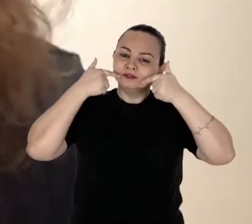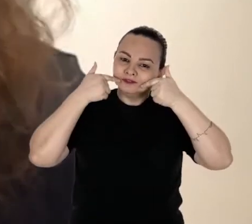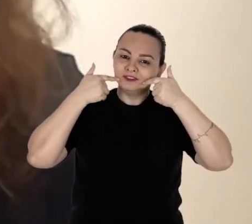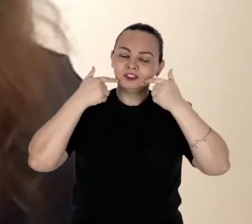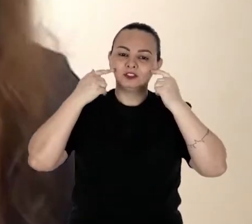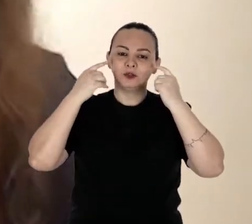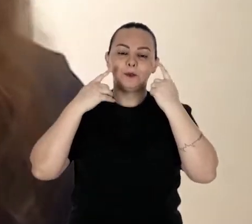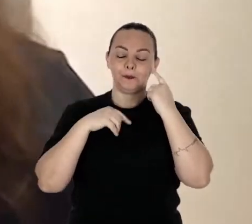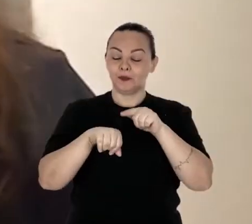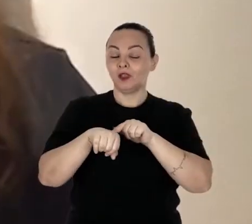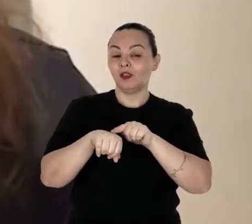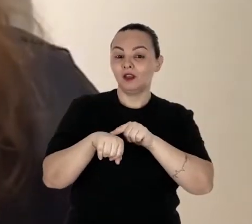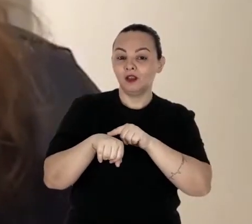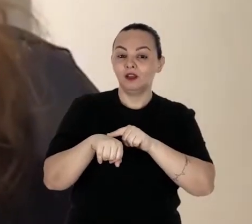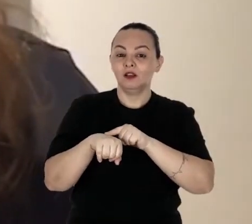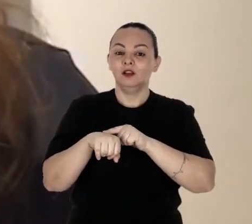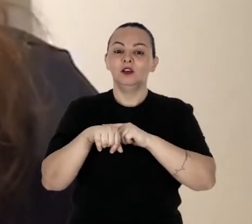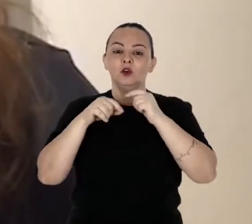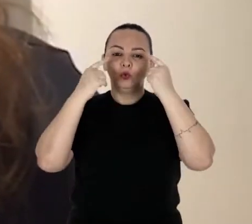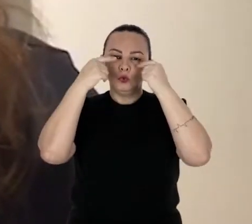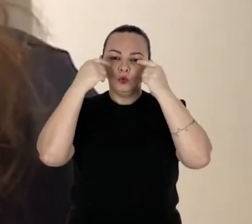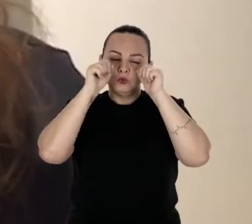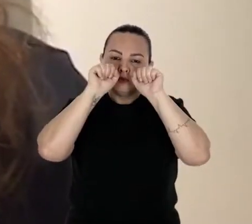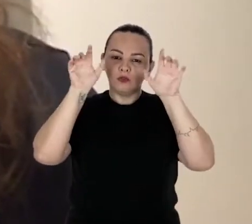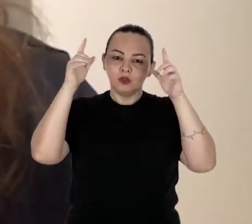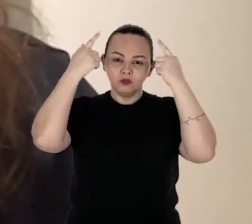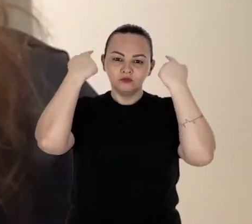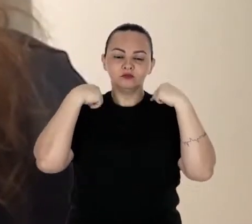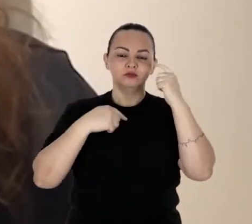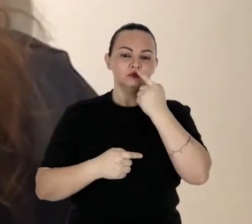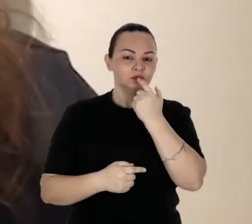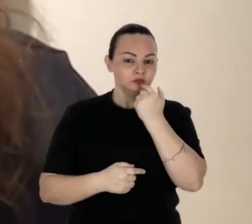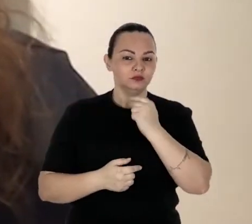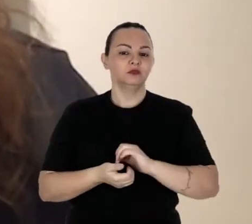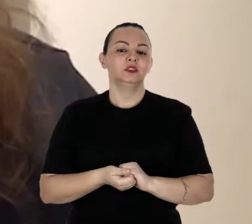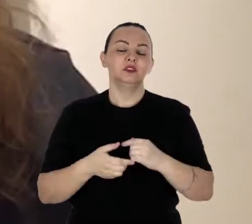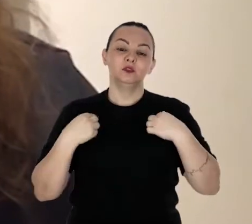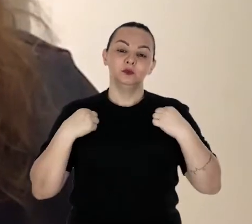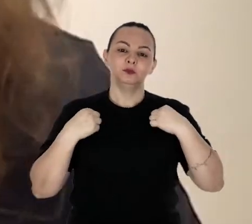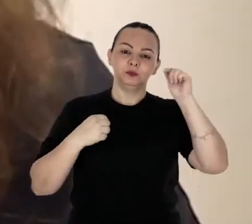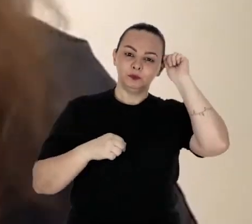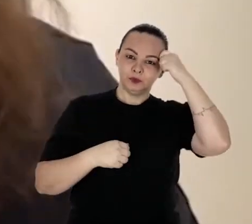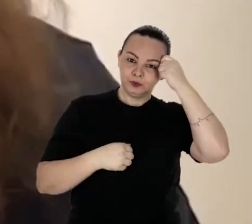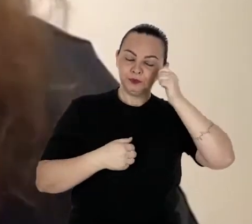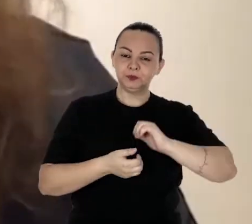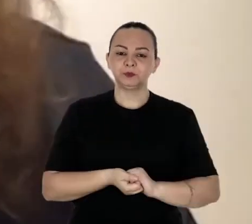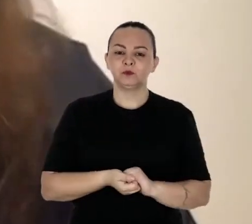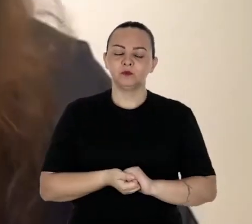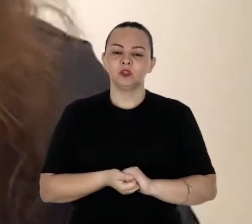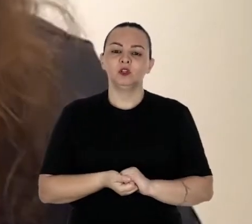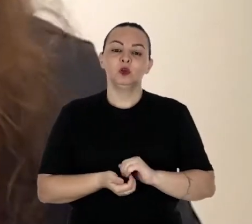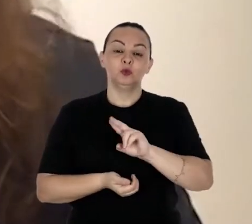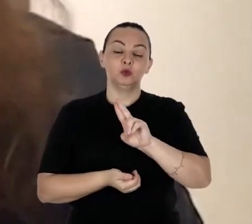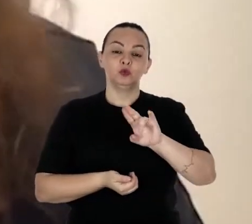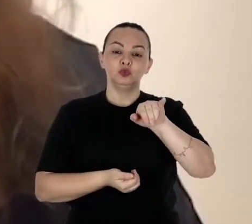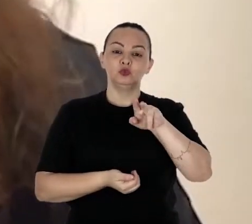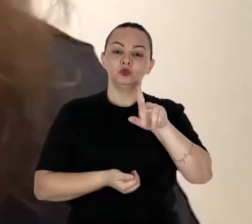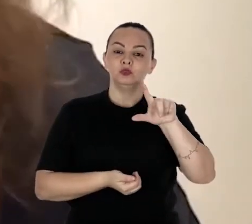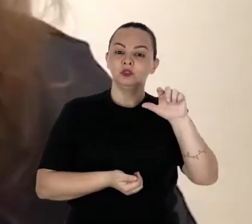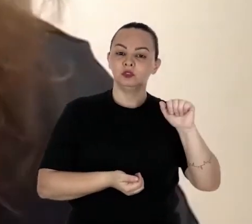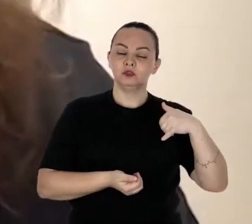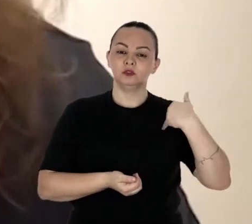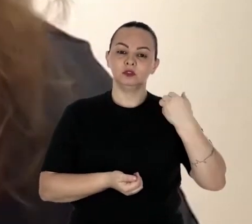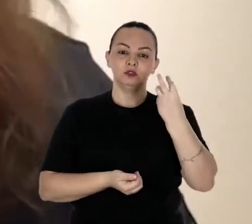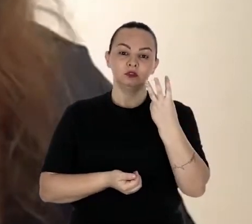branca, tem cabelos cacheados, ruivos e olhos claros bem maquiados. Veste preto. Meu nome é Julia Piccolomini, eu tenho